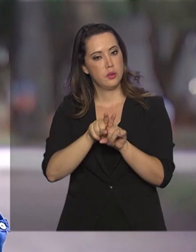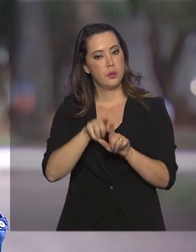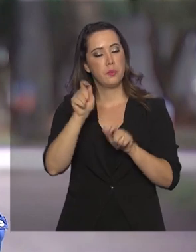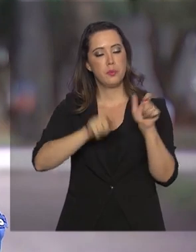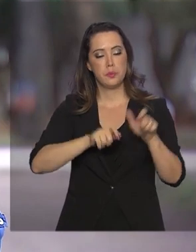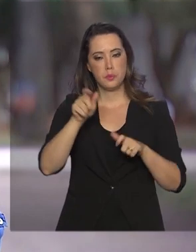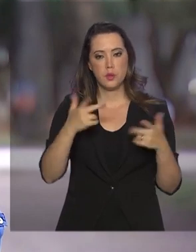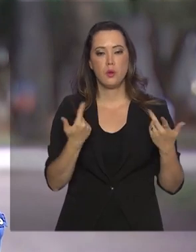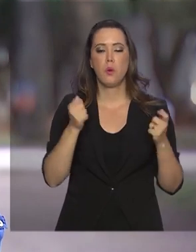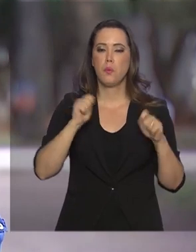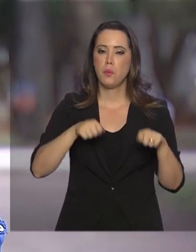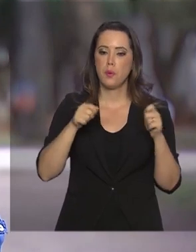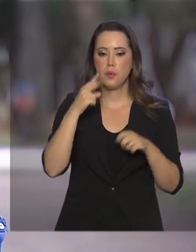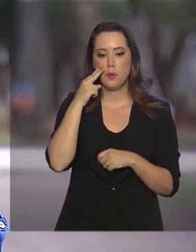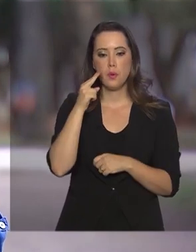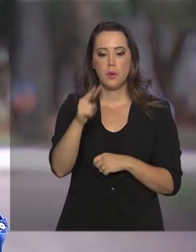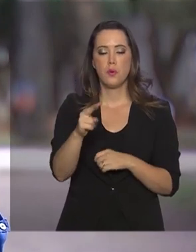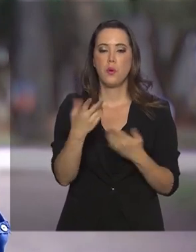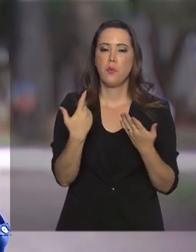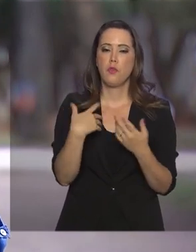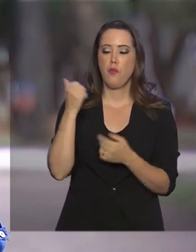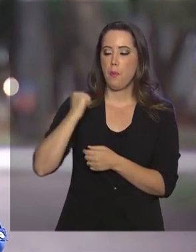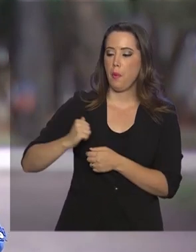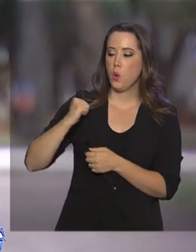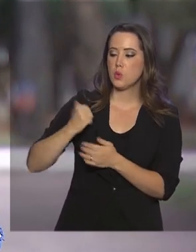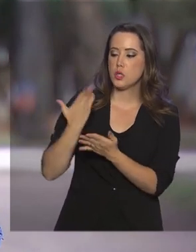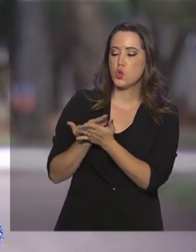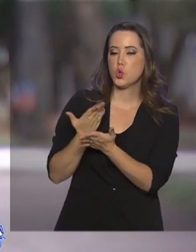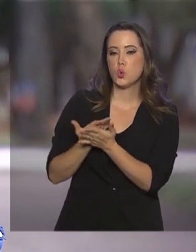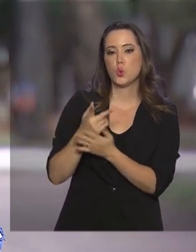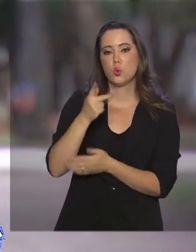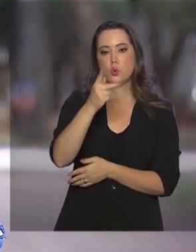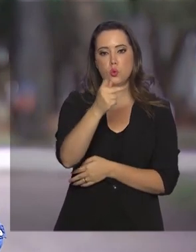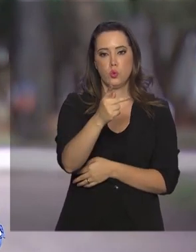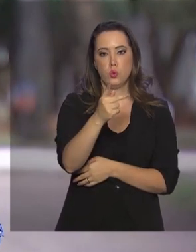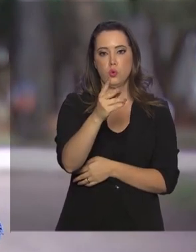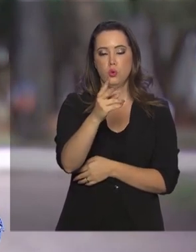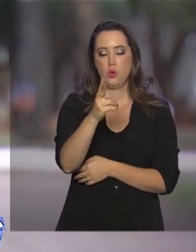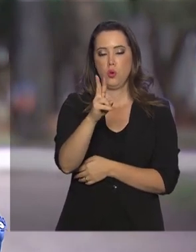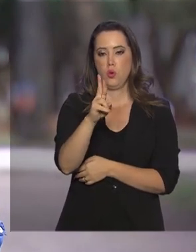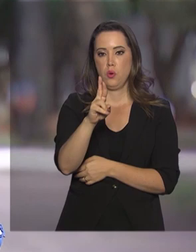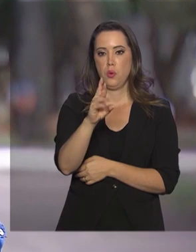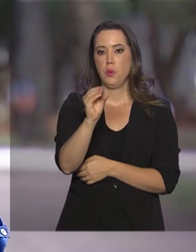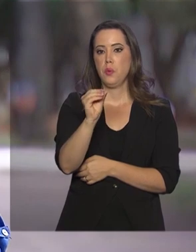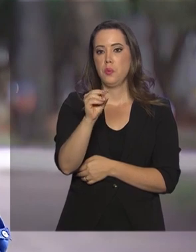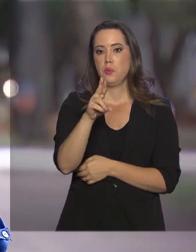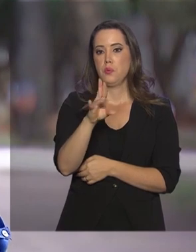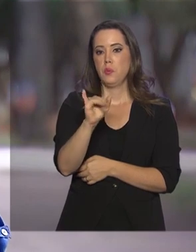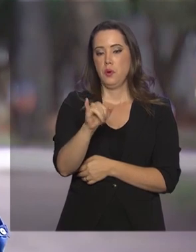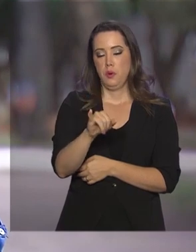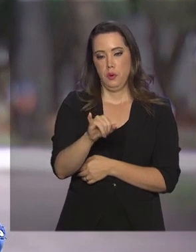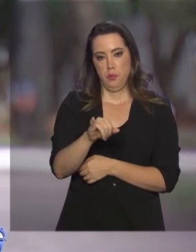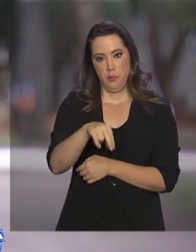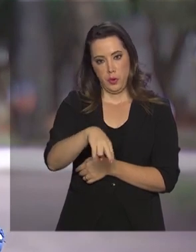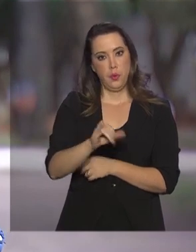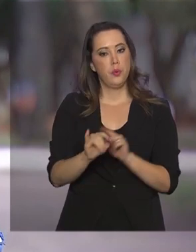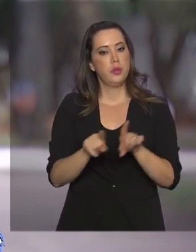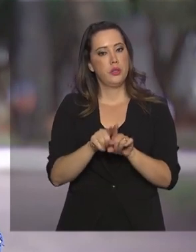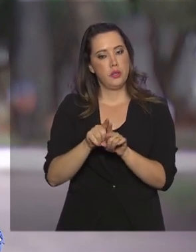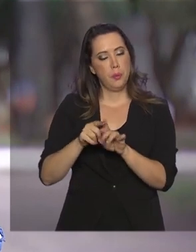estudantes também podem concorrer a bolsas de estudo pelo programa Universidade para Todos, o Prouni, e